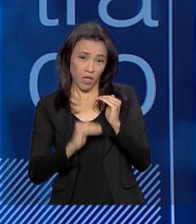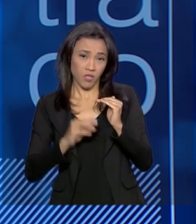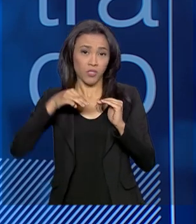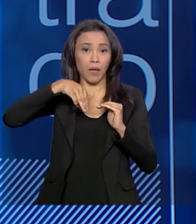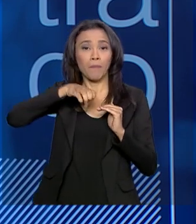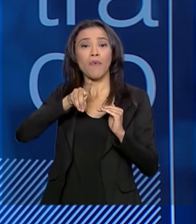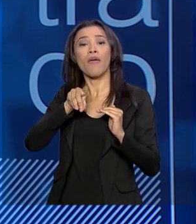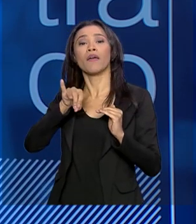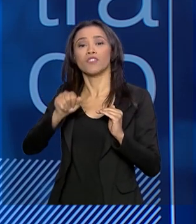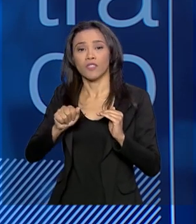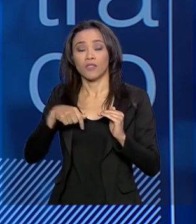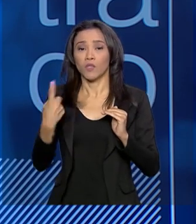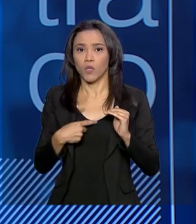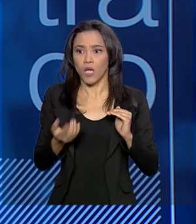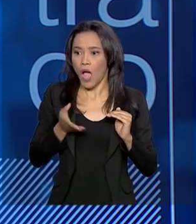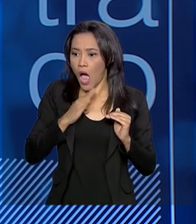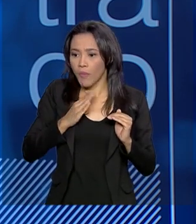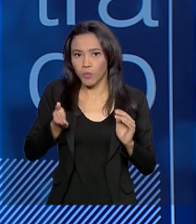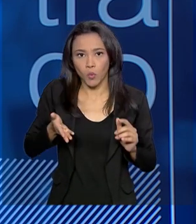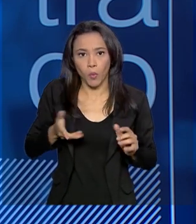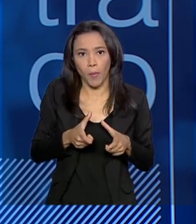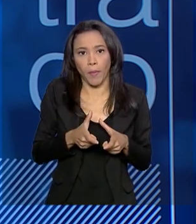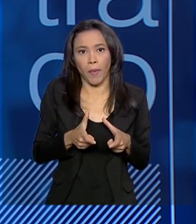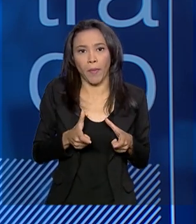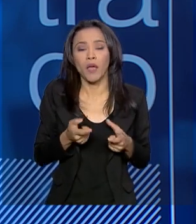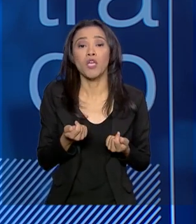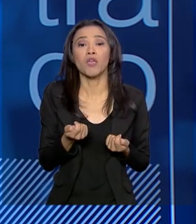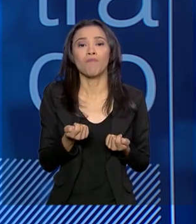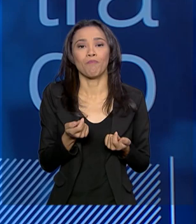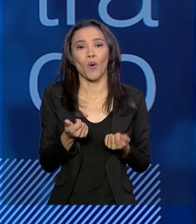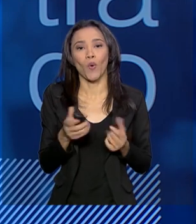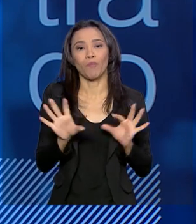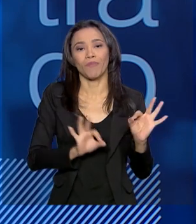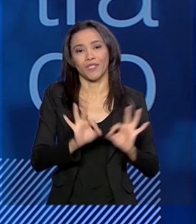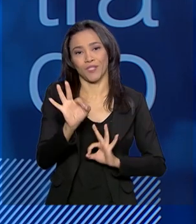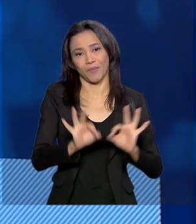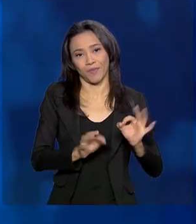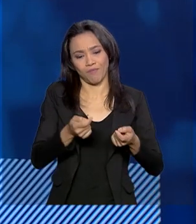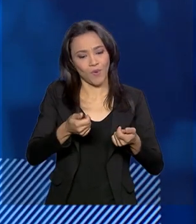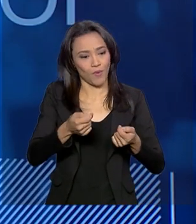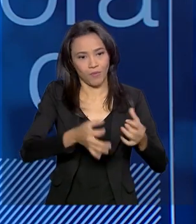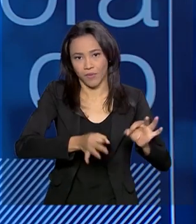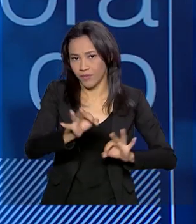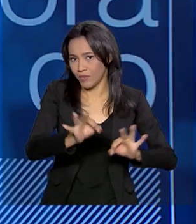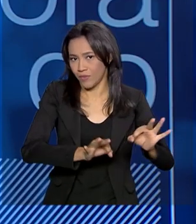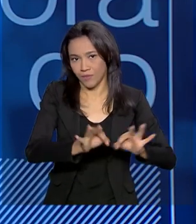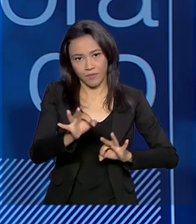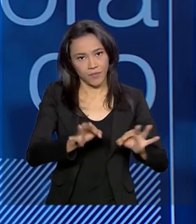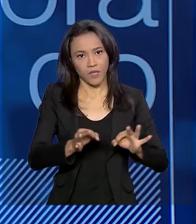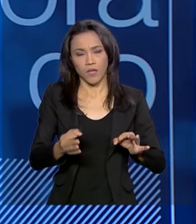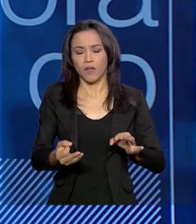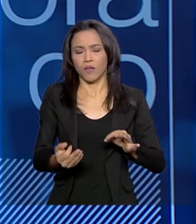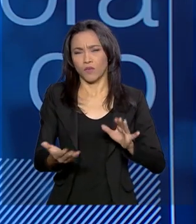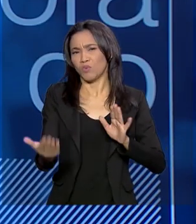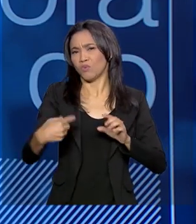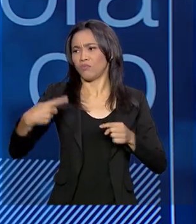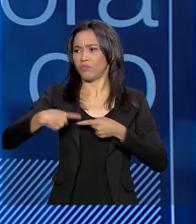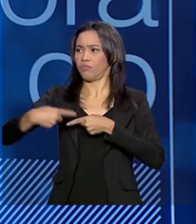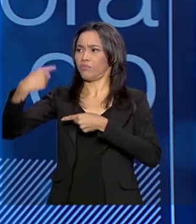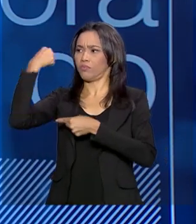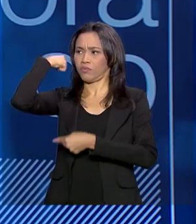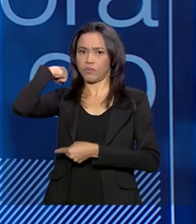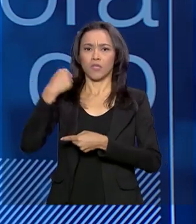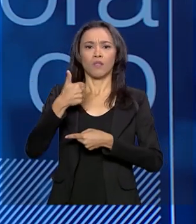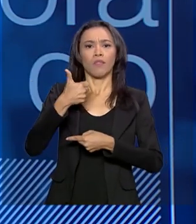demais, muito rápido e com pouco planejamento, essa é a grande verdade. Então, ou seja, nos últimos 10, 12 anos,